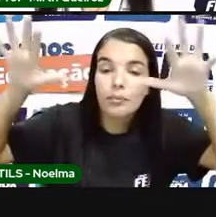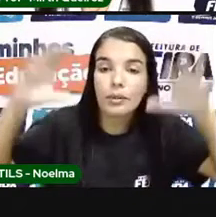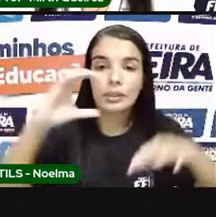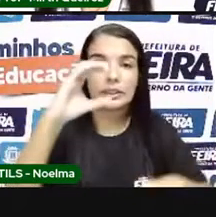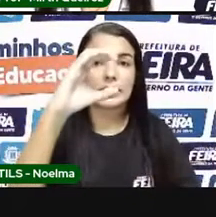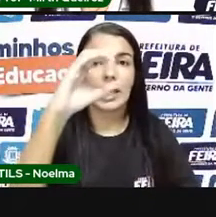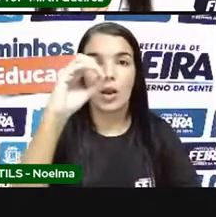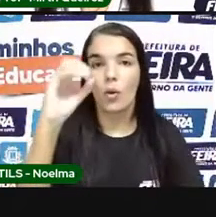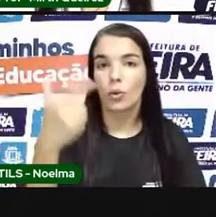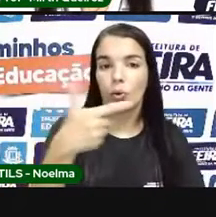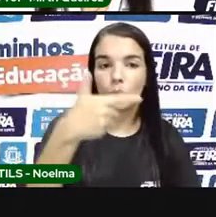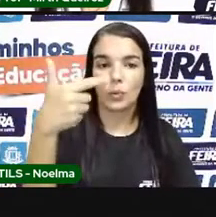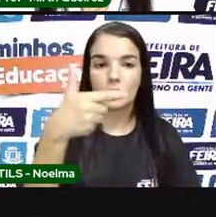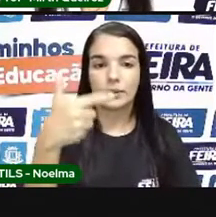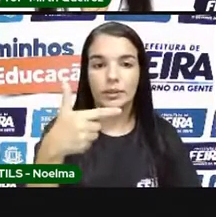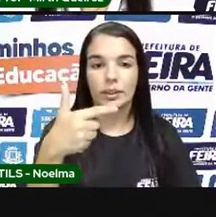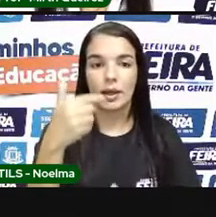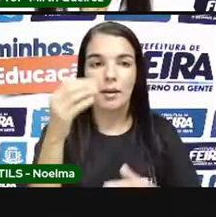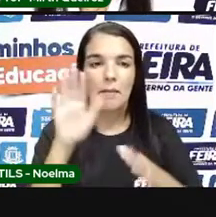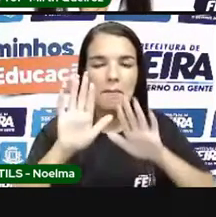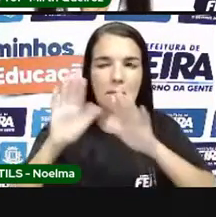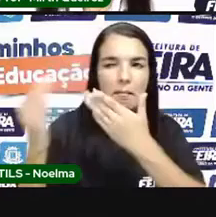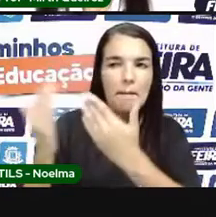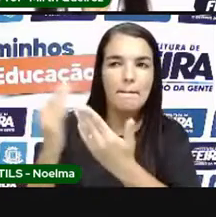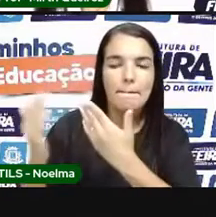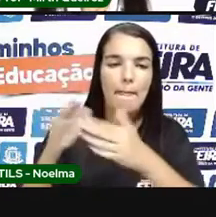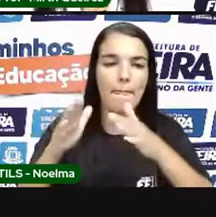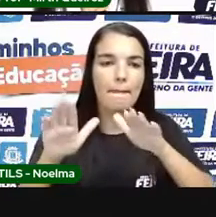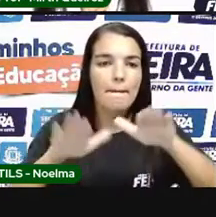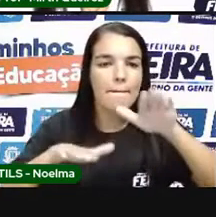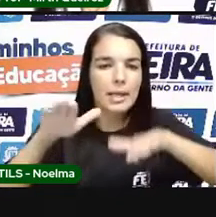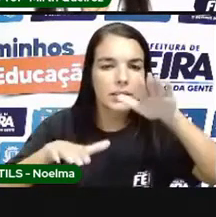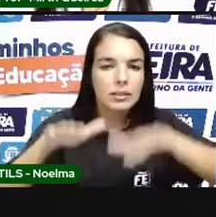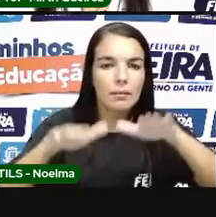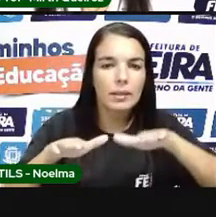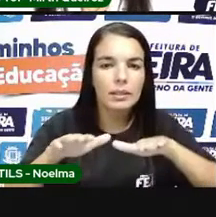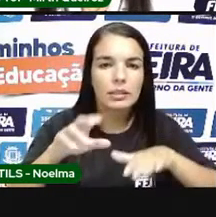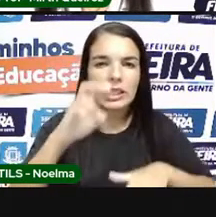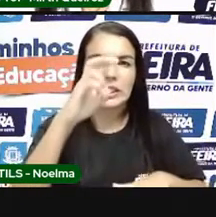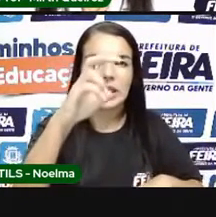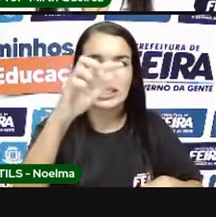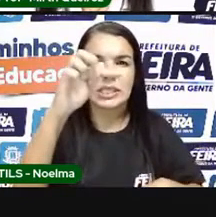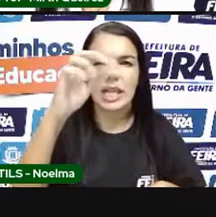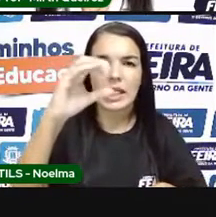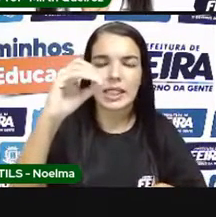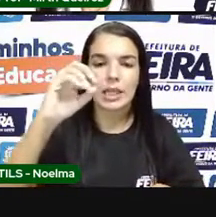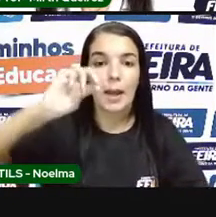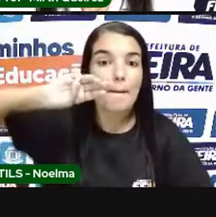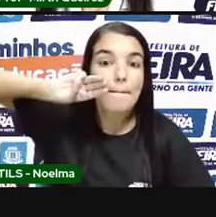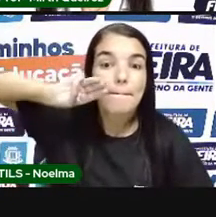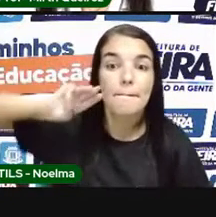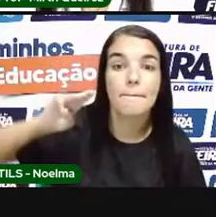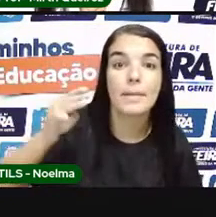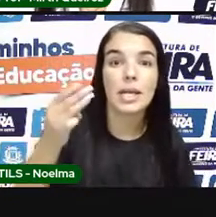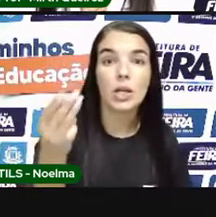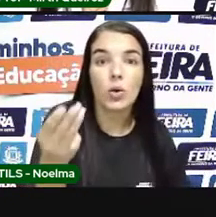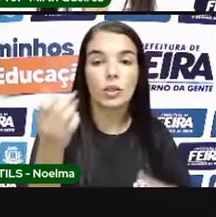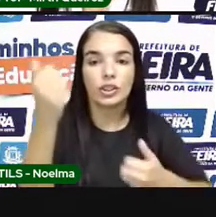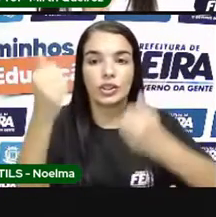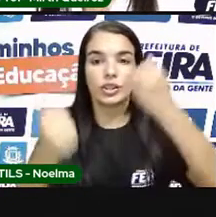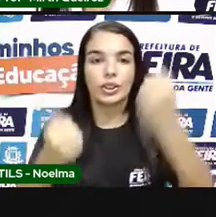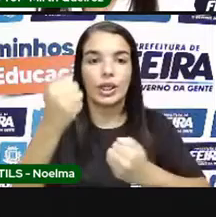De 570 Milhões De carros Mais que o dobro Do número De automóveis Em